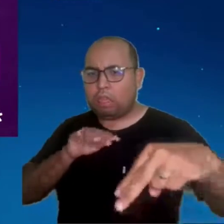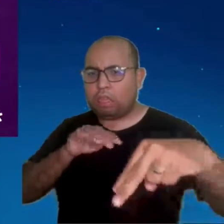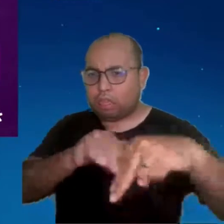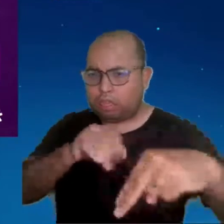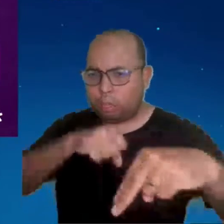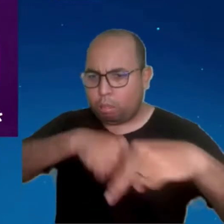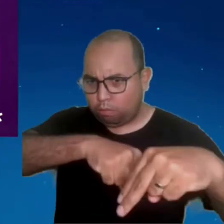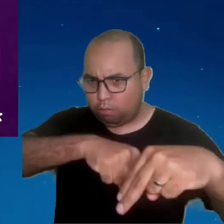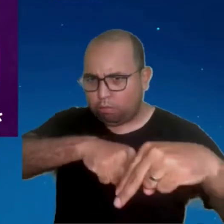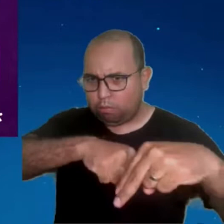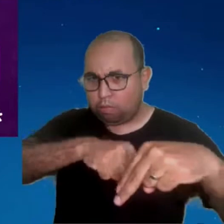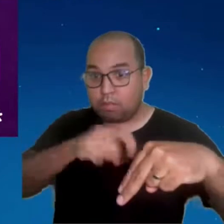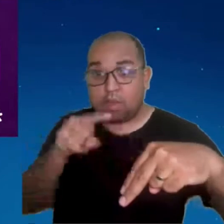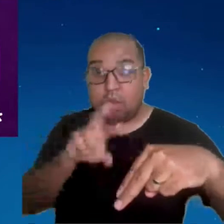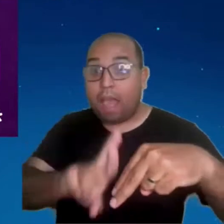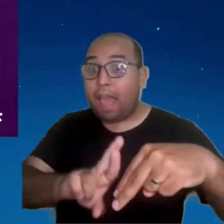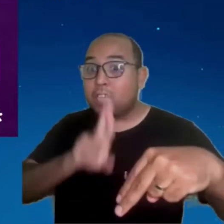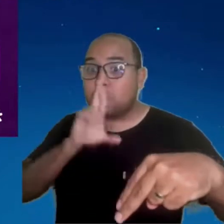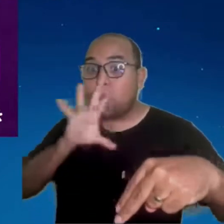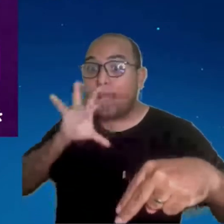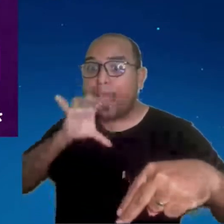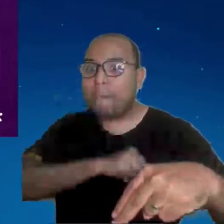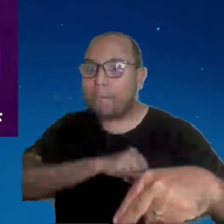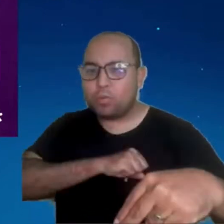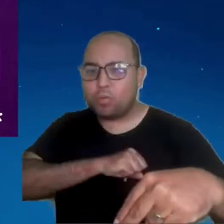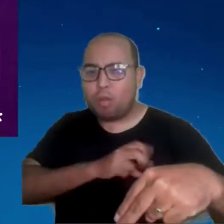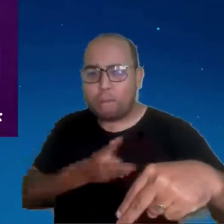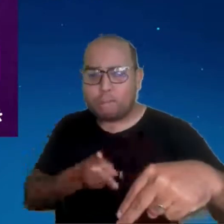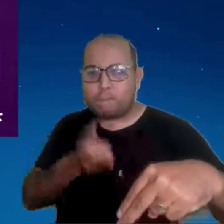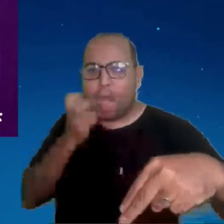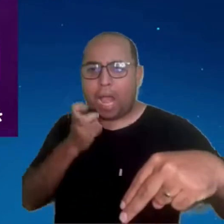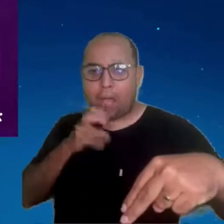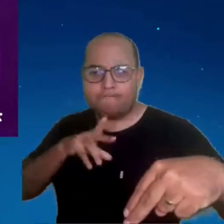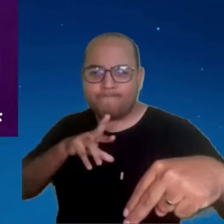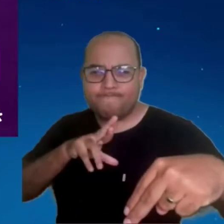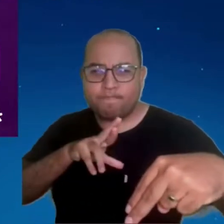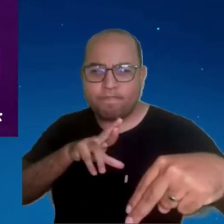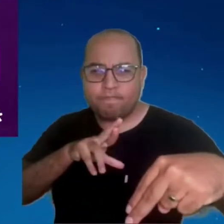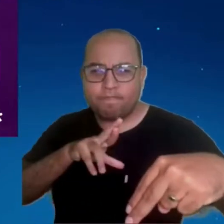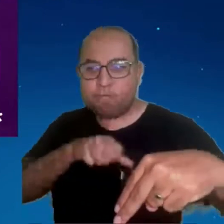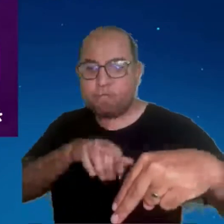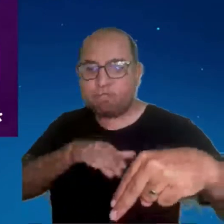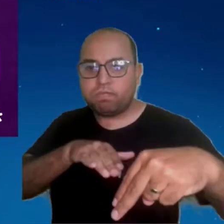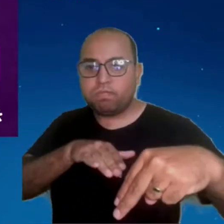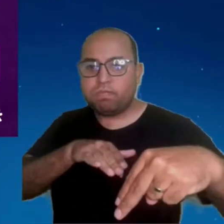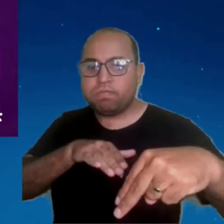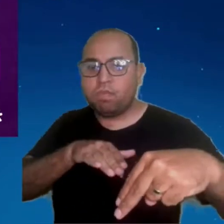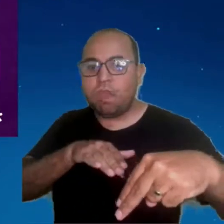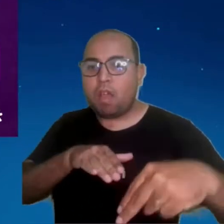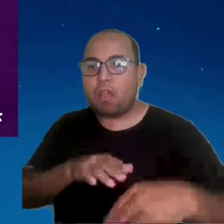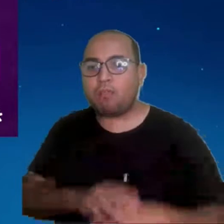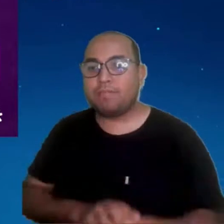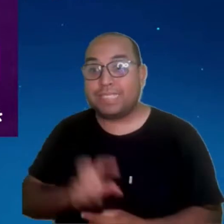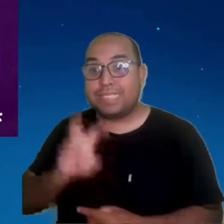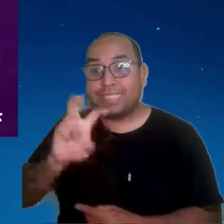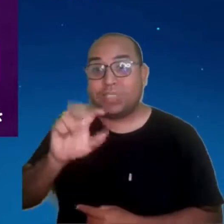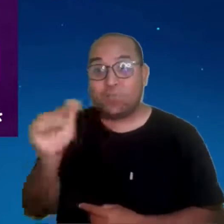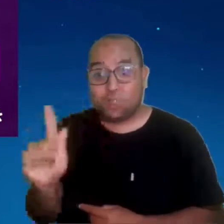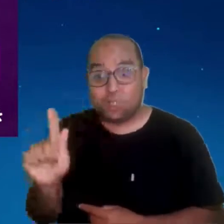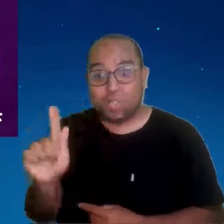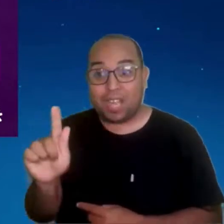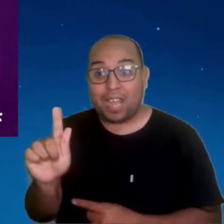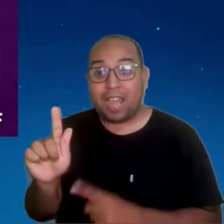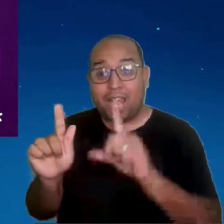bate? Então a resposta tem que ser muito rápida, para ele ter o tempo de reação. Então a rede 5G, quando a fala que o que o 5G vai ajudar,